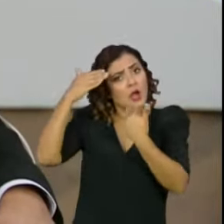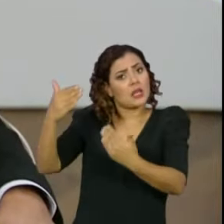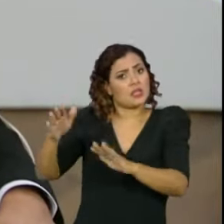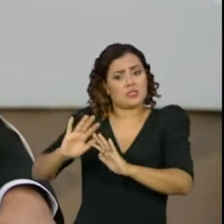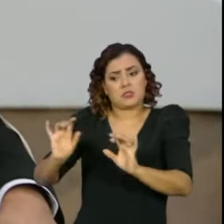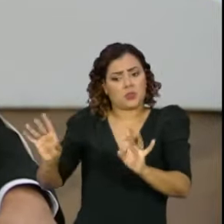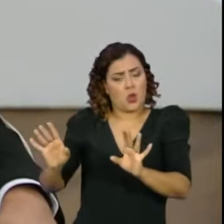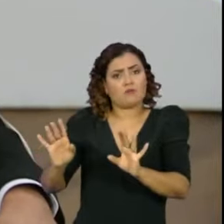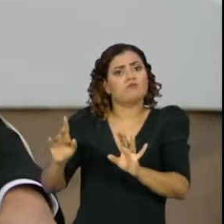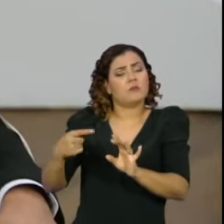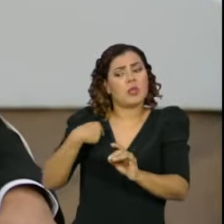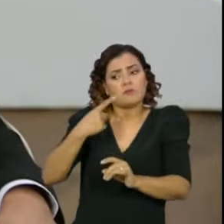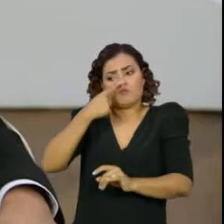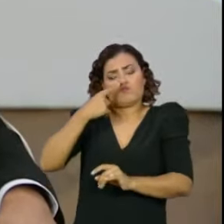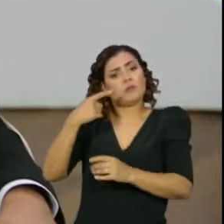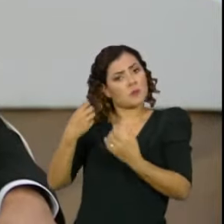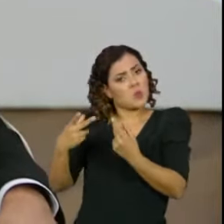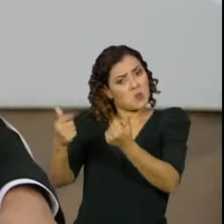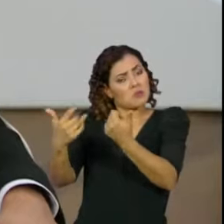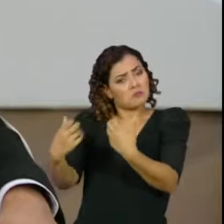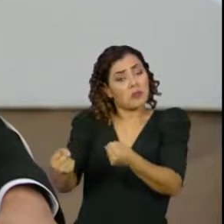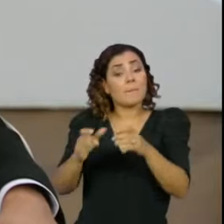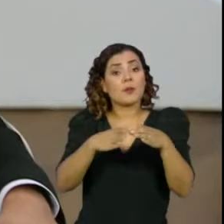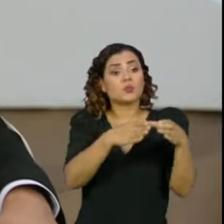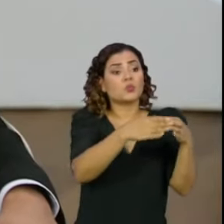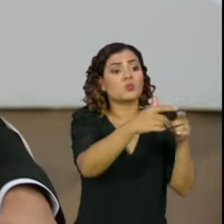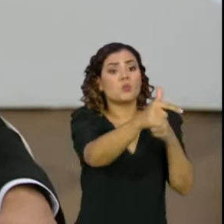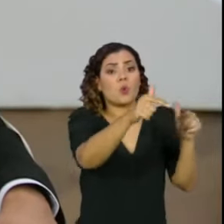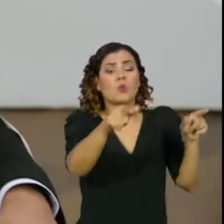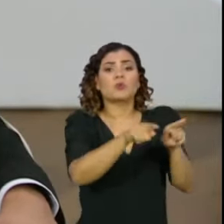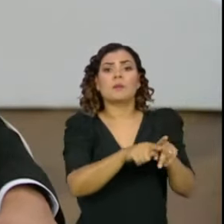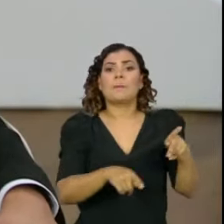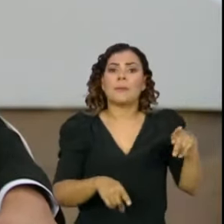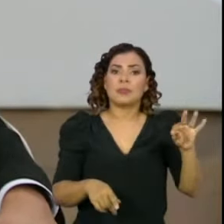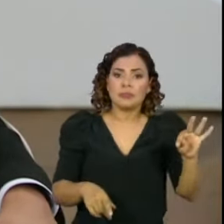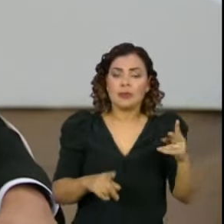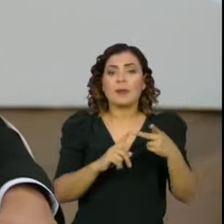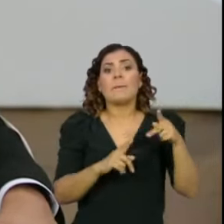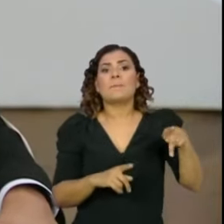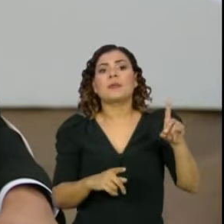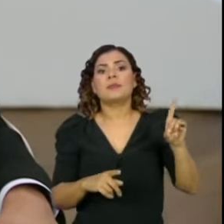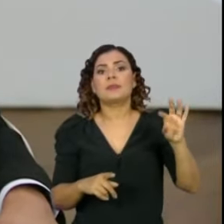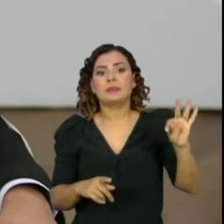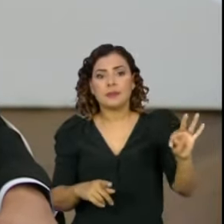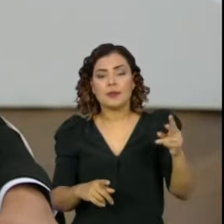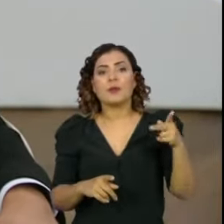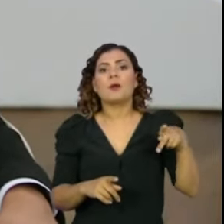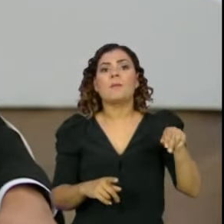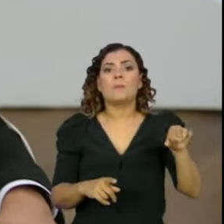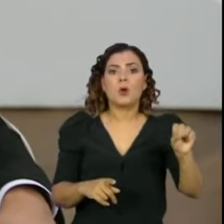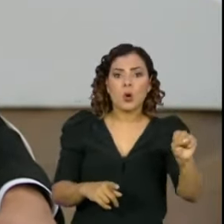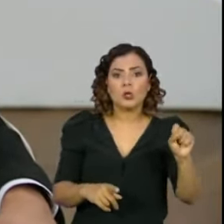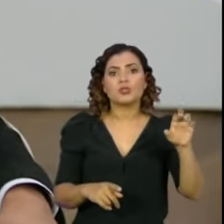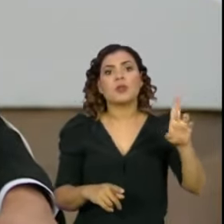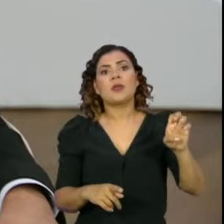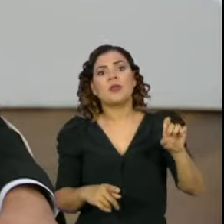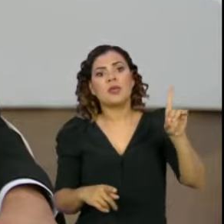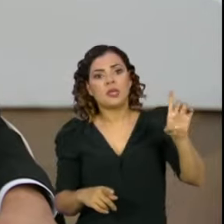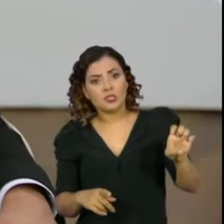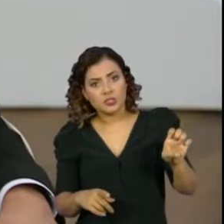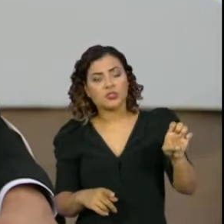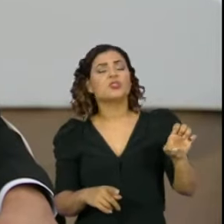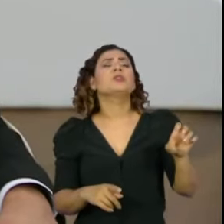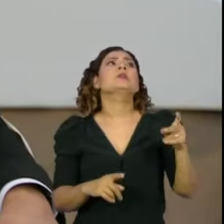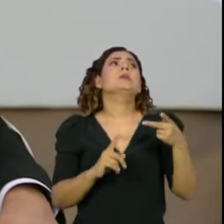mas também com apoio dos partidos de oposição, o Partido dos Trabalhadores, o PDT, o PROS, a rede do senador